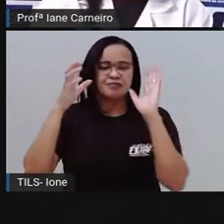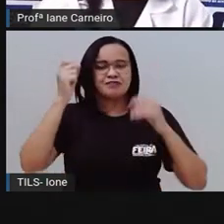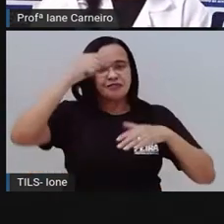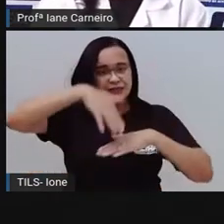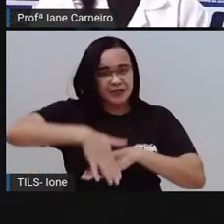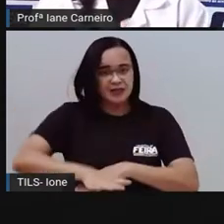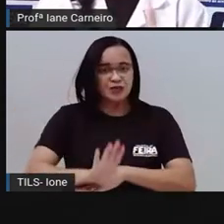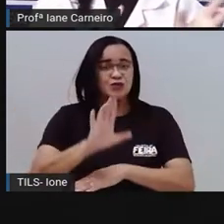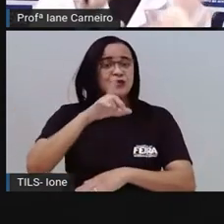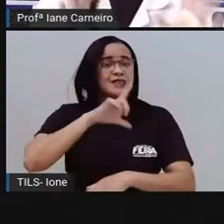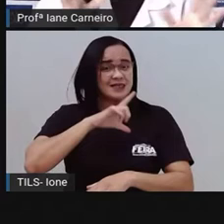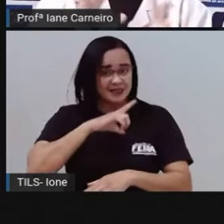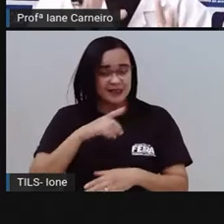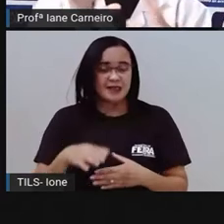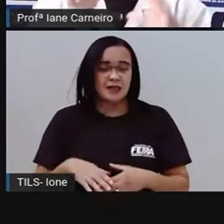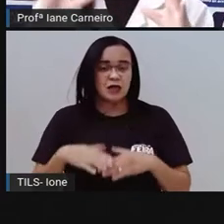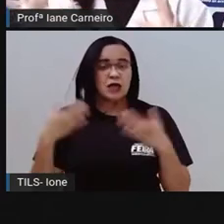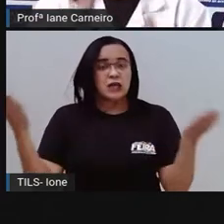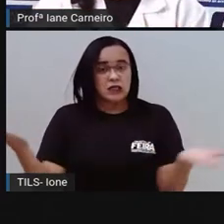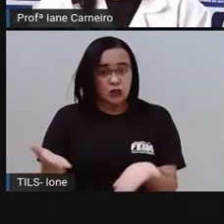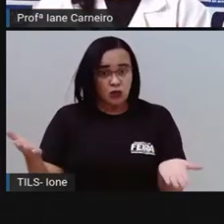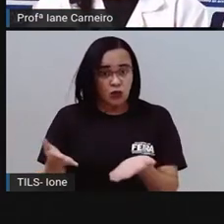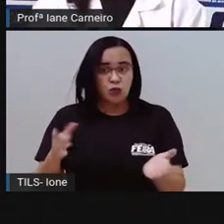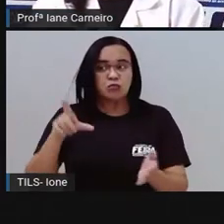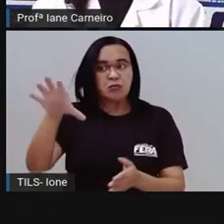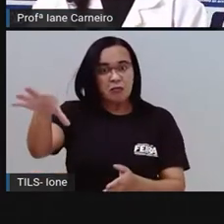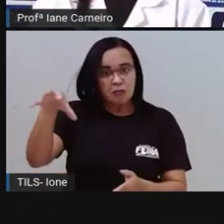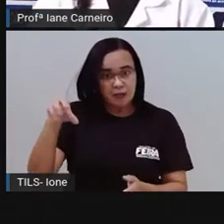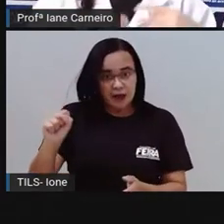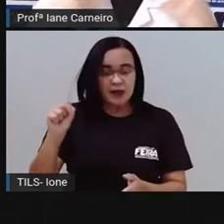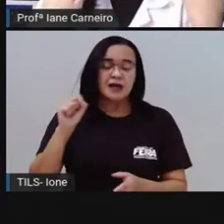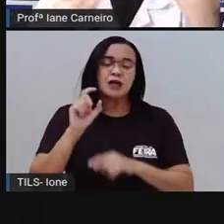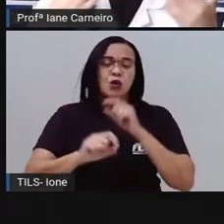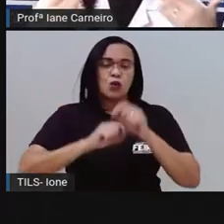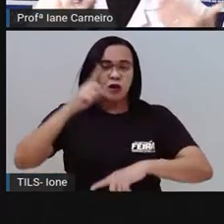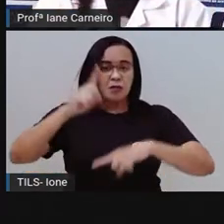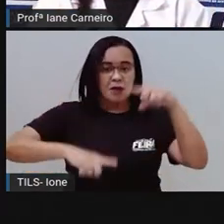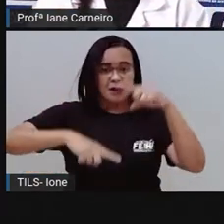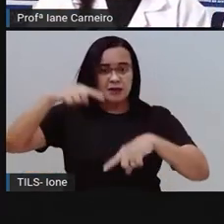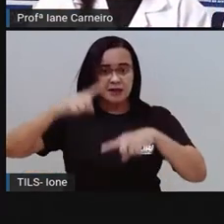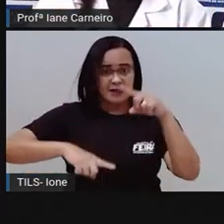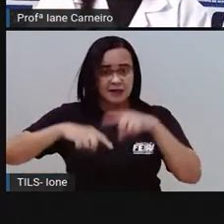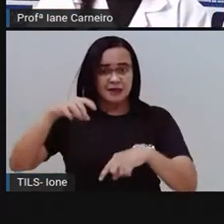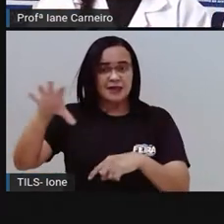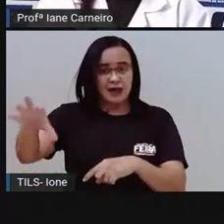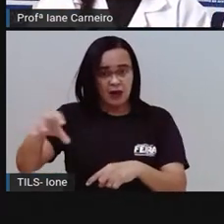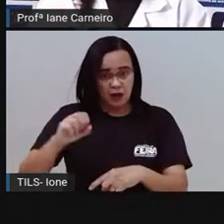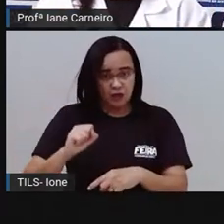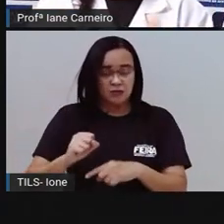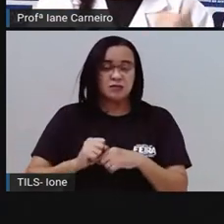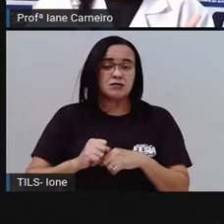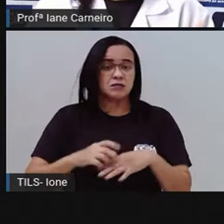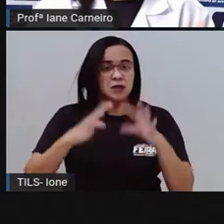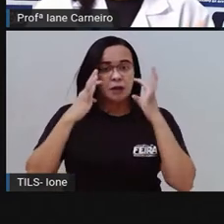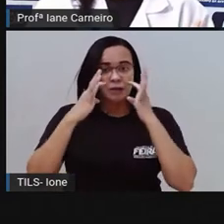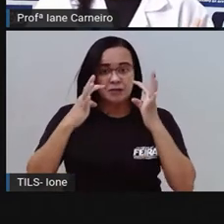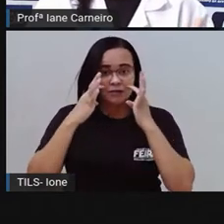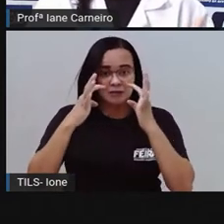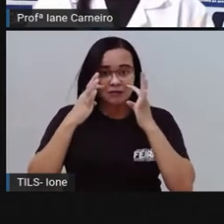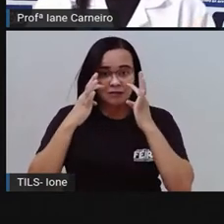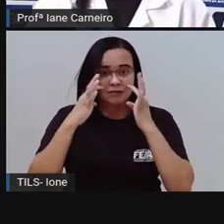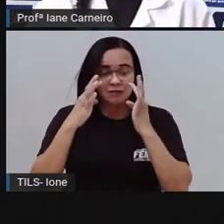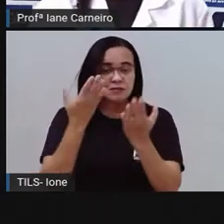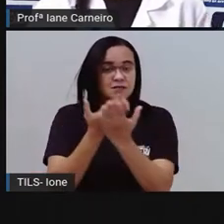vocês, porque vai precisar vocês fazerem alguns registros, né? Para vocês acompanharem a aula, tá certo? Então, vamos lá, ó.